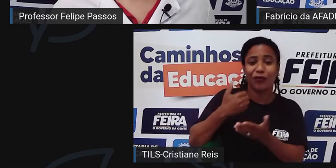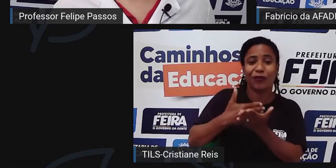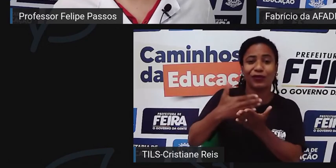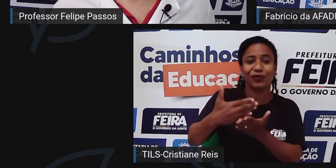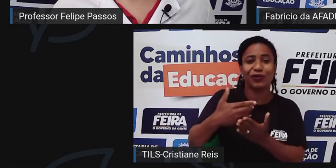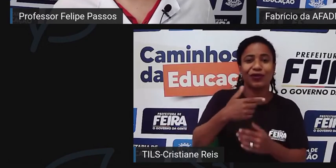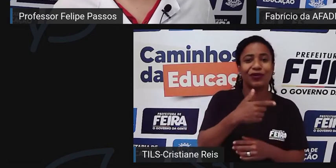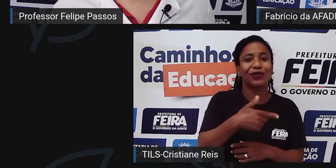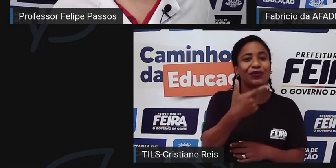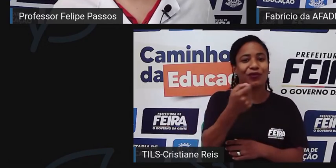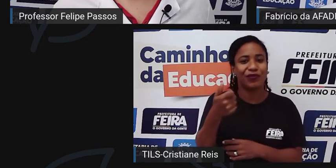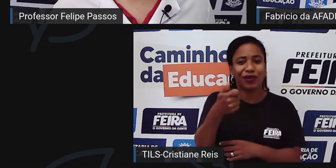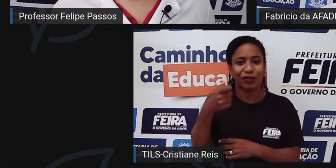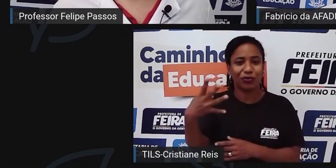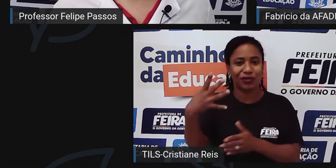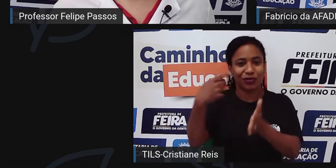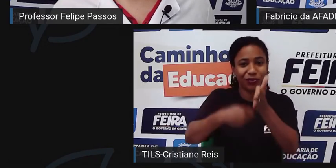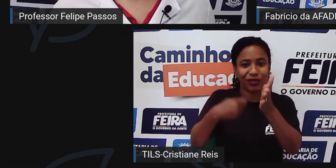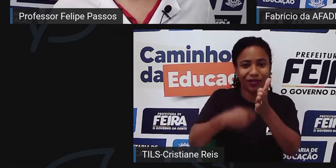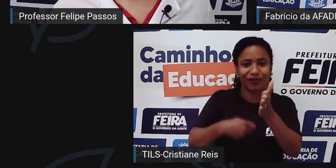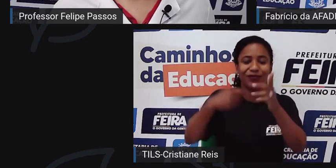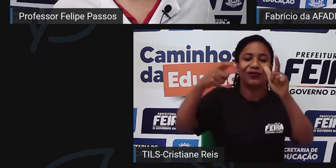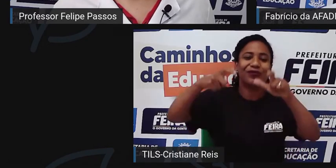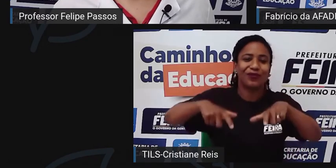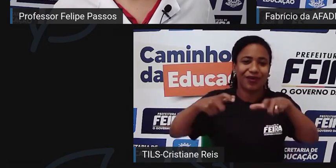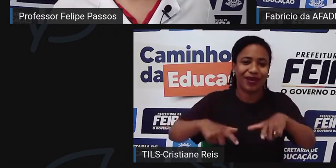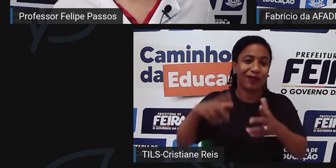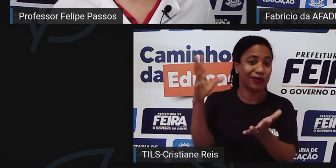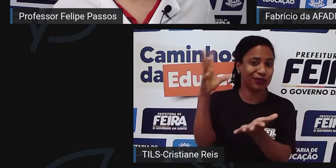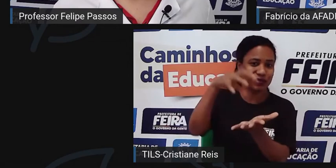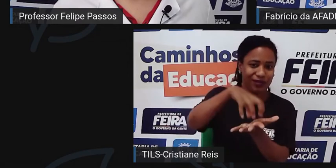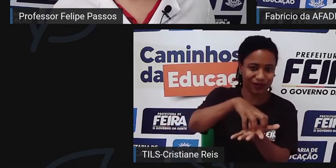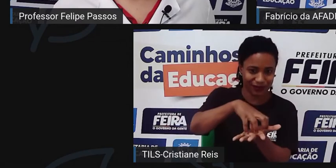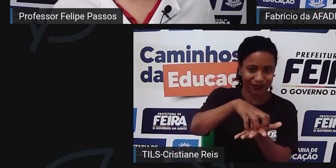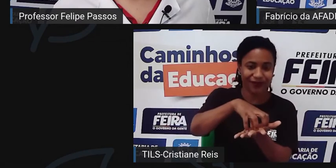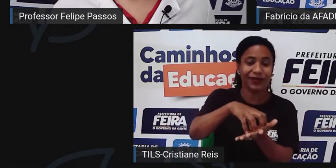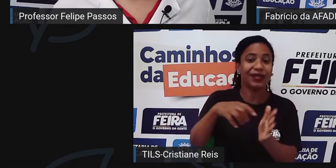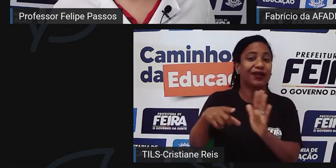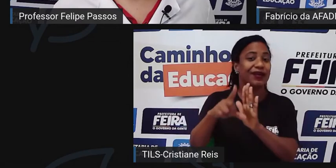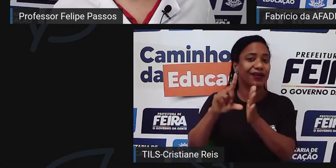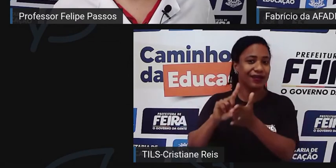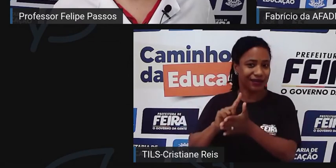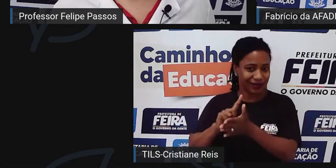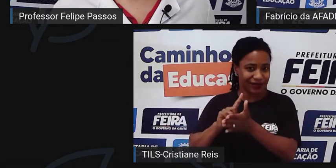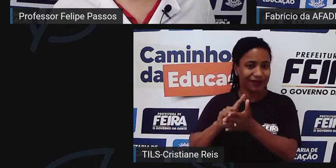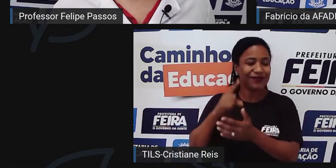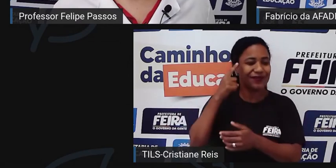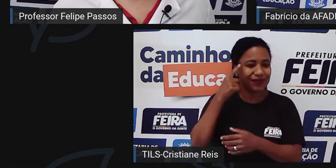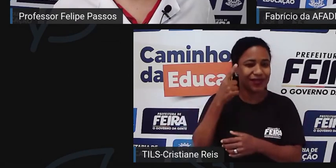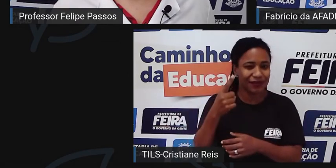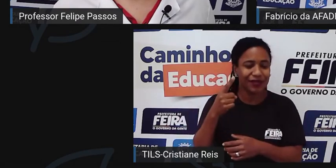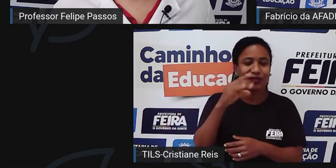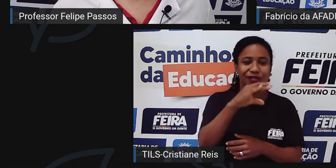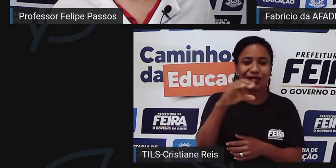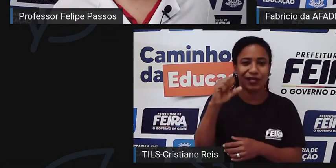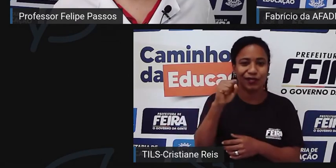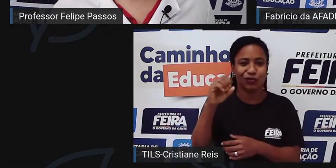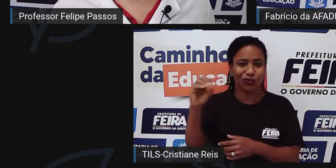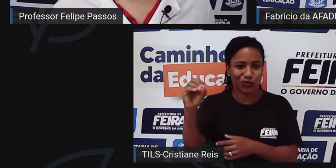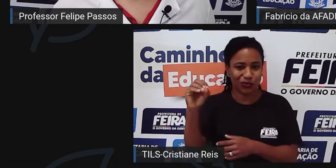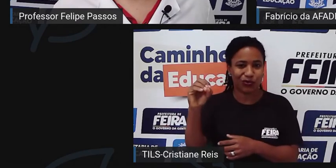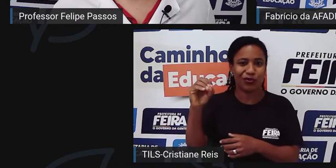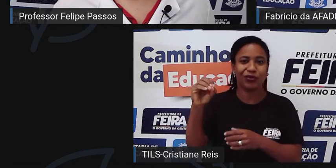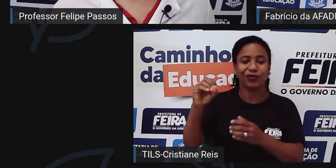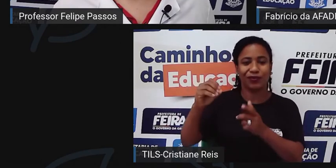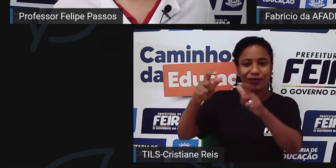doença fosiforme, porque antigamente a gente era atendida dentro do CSU, e nós, por ser pessoas que temos